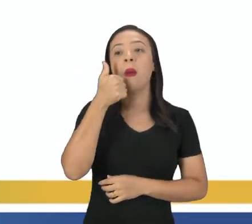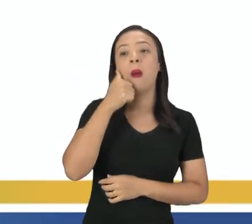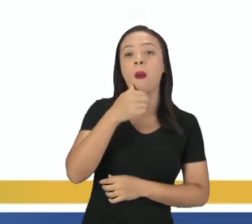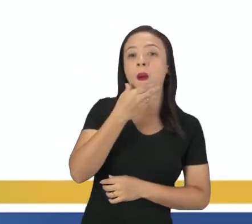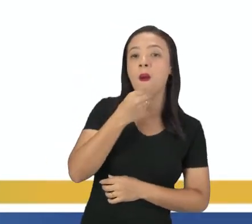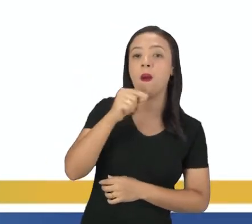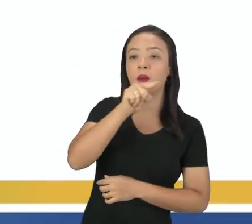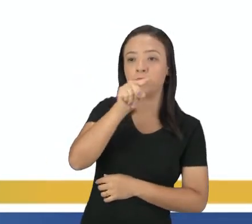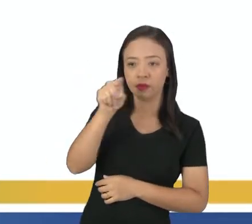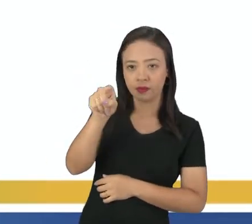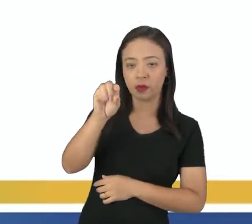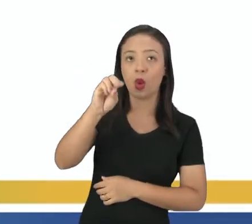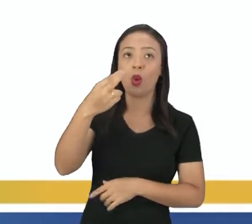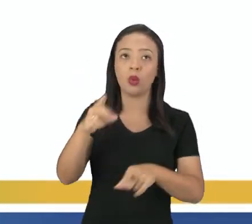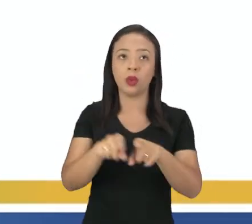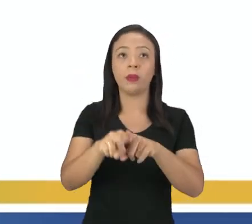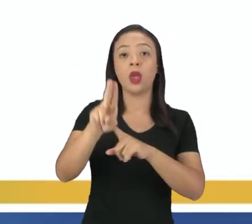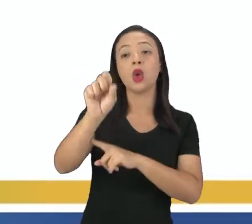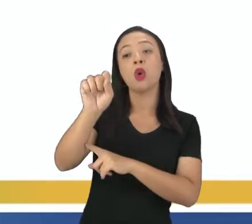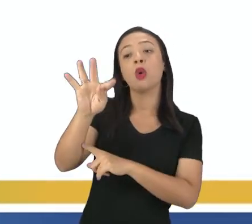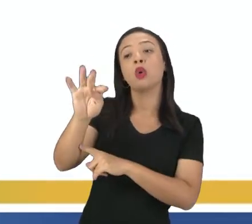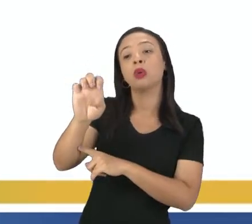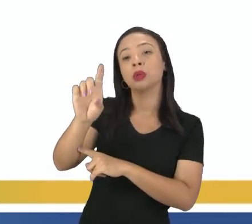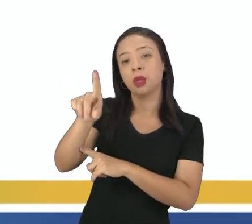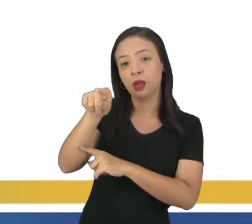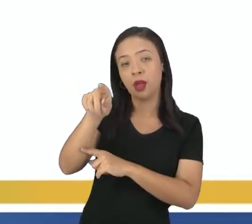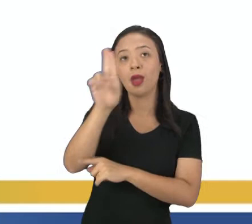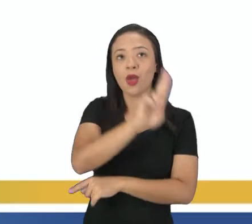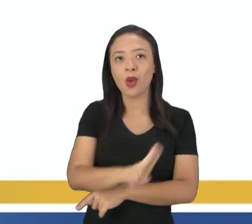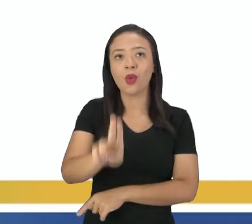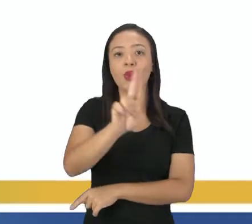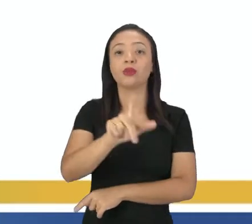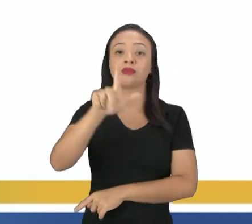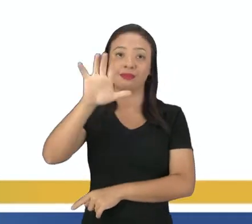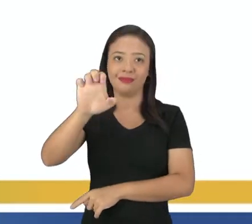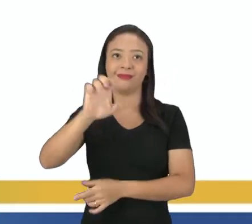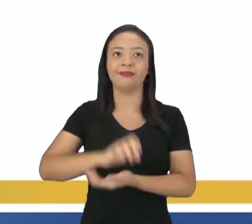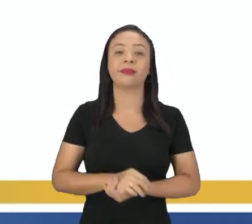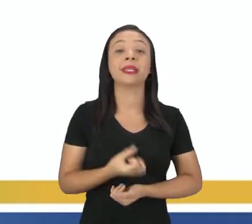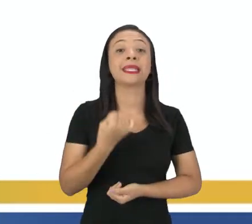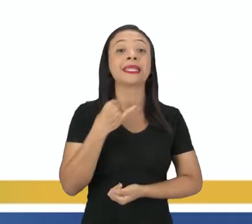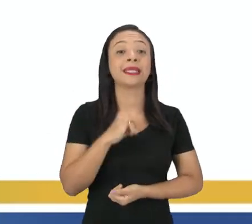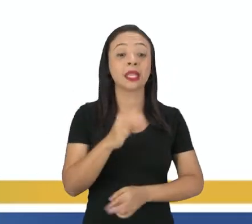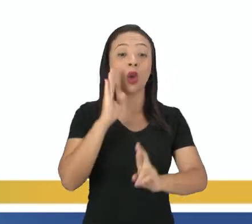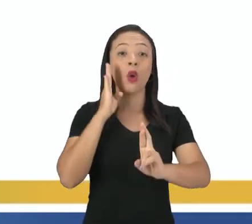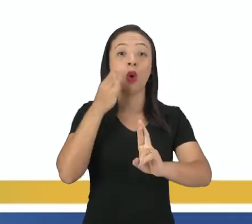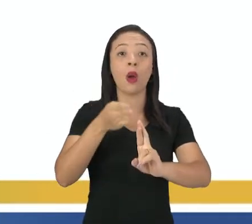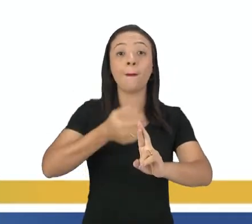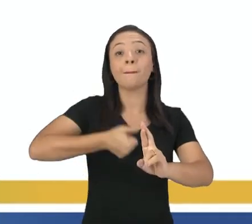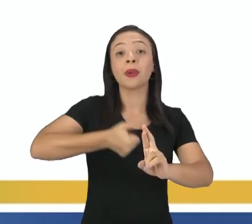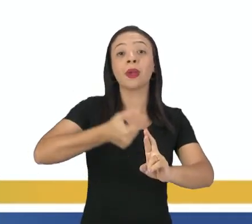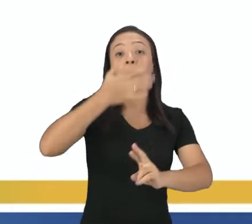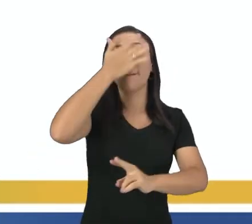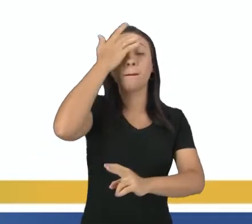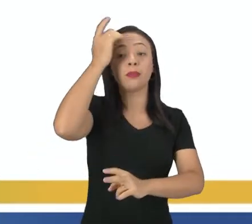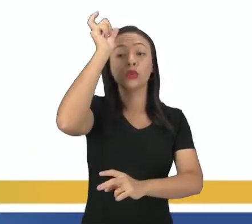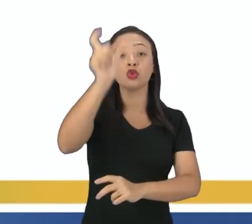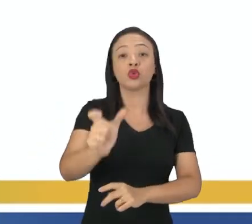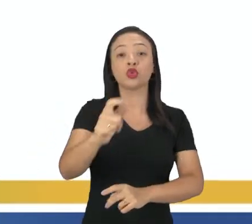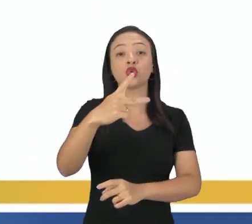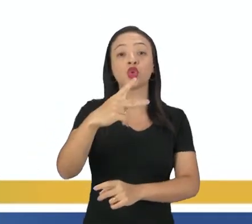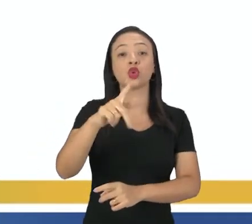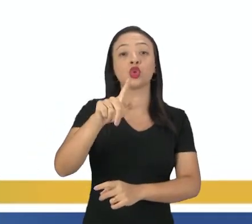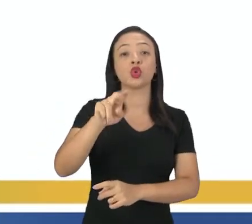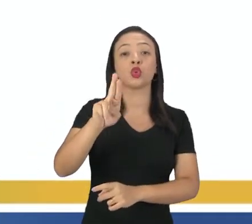ela, né, ou os te, eu uso le. Se eu estou se referindo, né, à primeira pessoa do plural, que é nós,